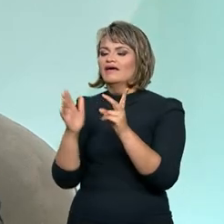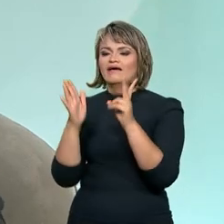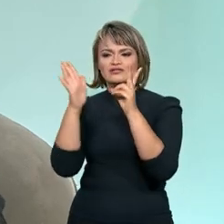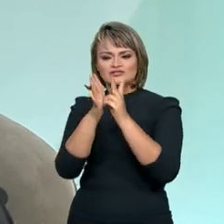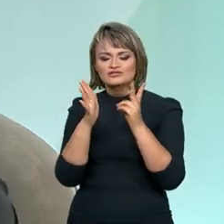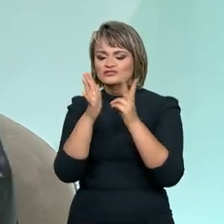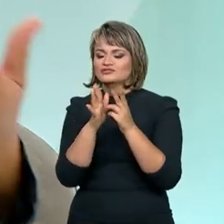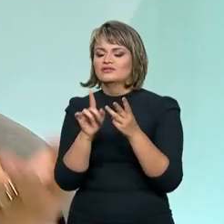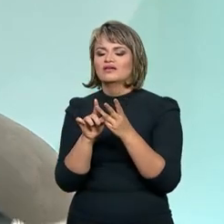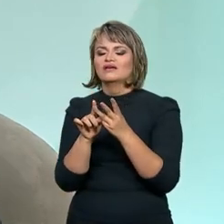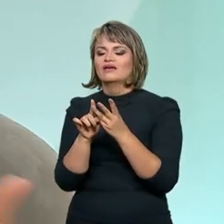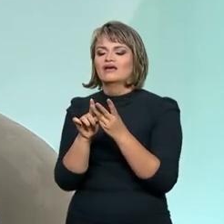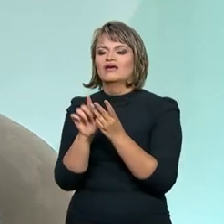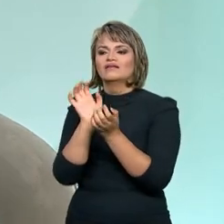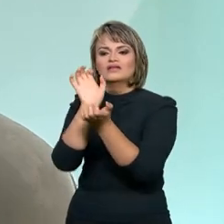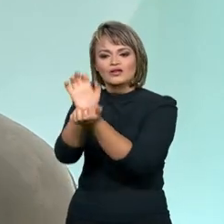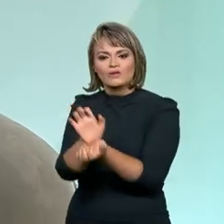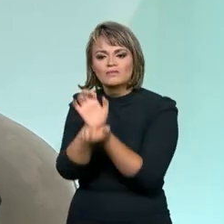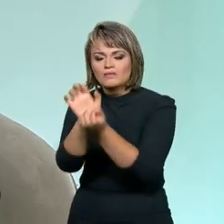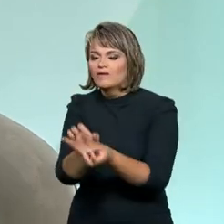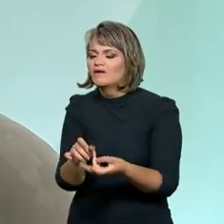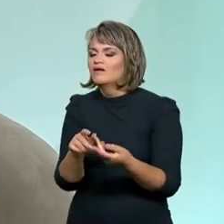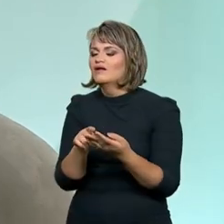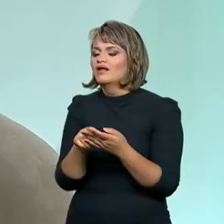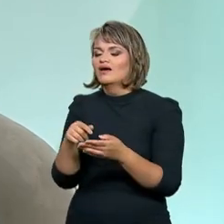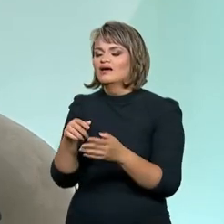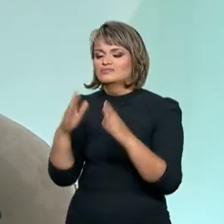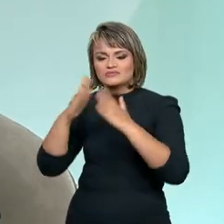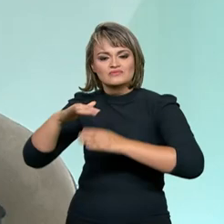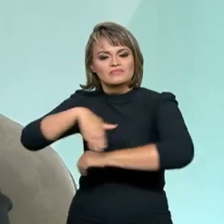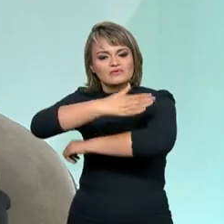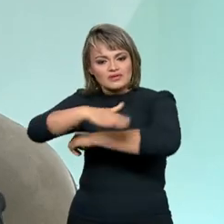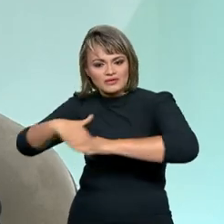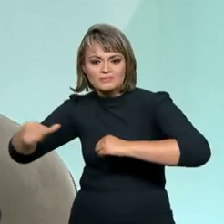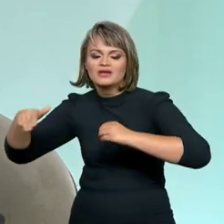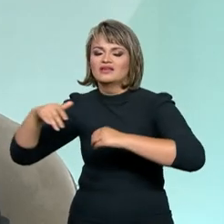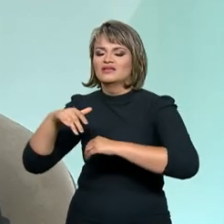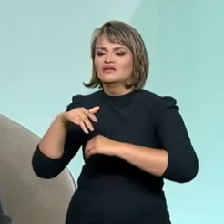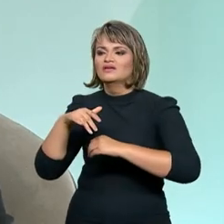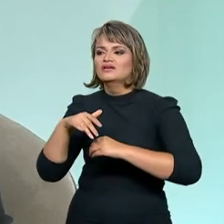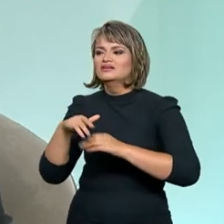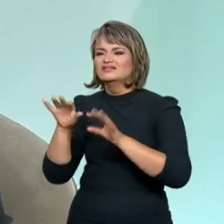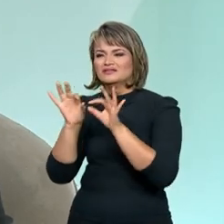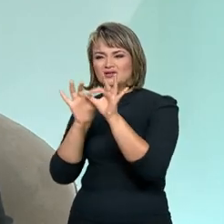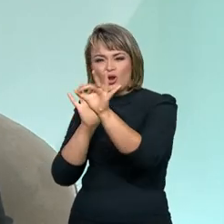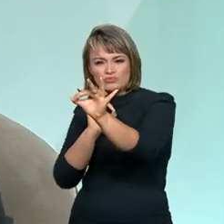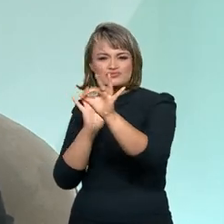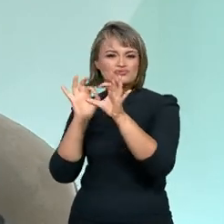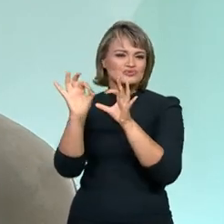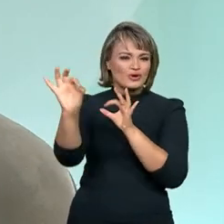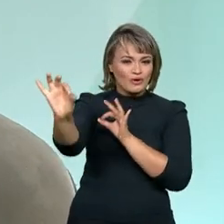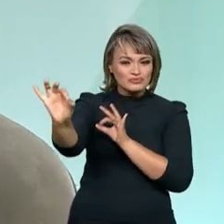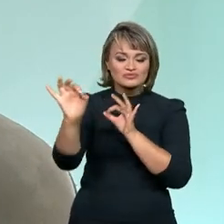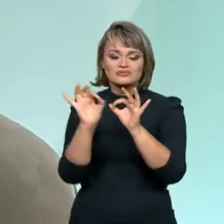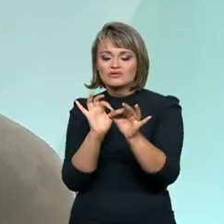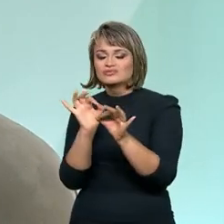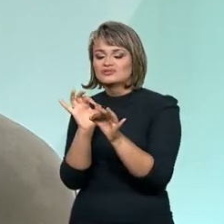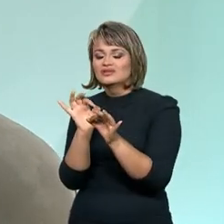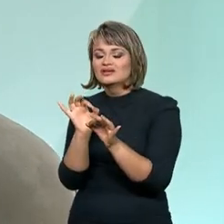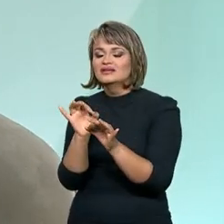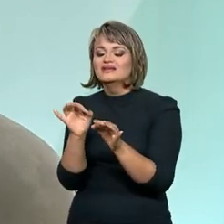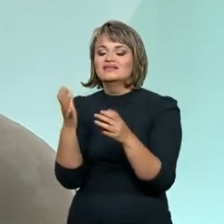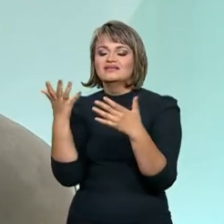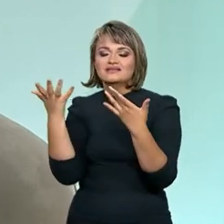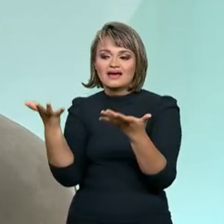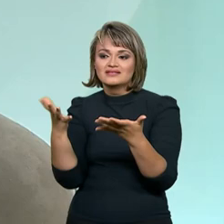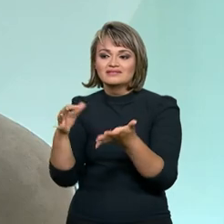quilombolas, ribeirinhos, pessoas que estão mais afastadas de grandes centros urbanos e que acumulam essa